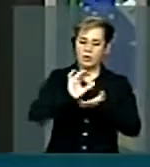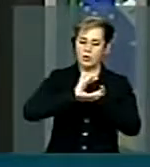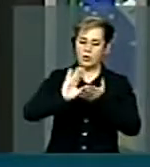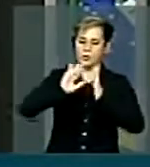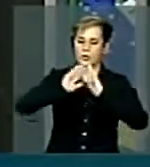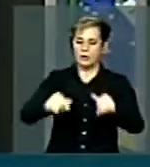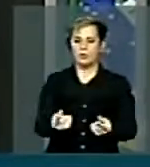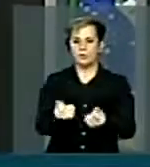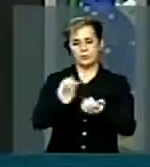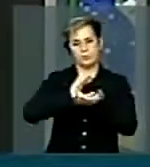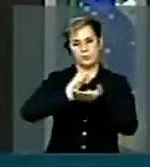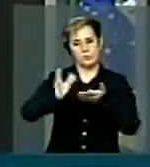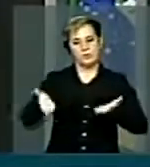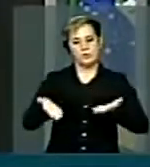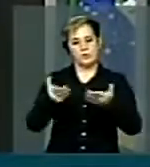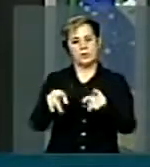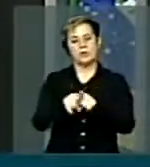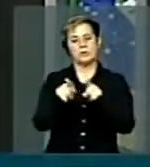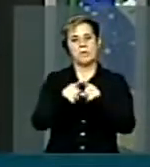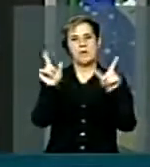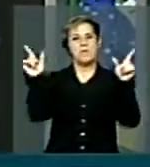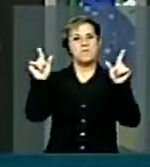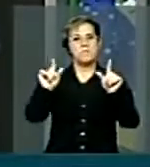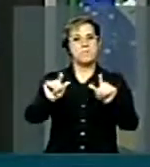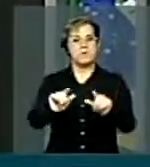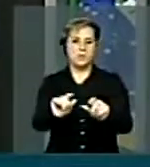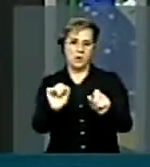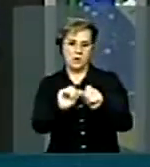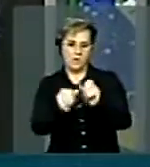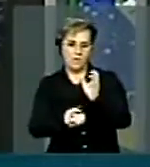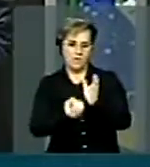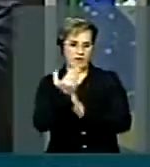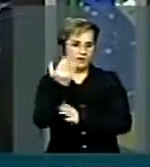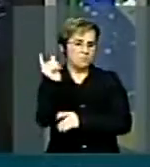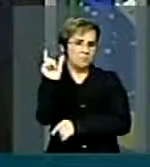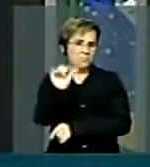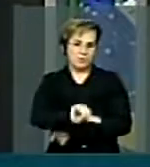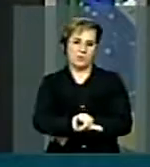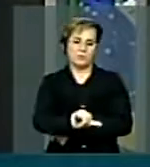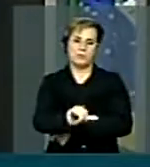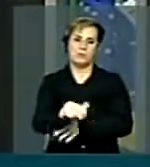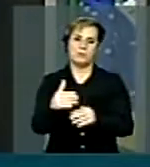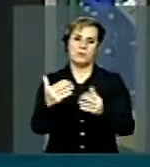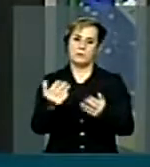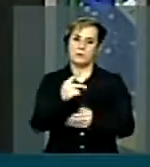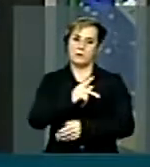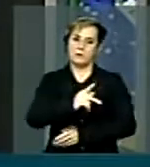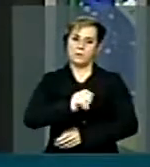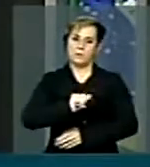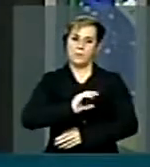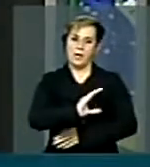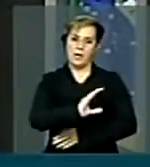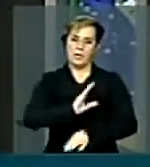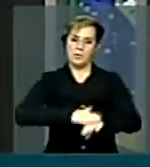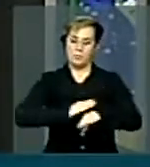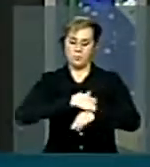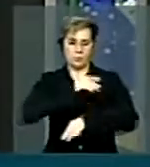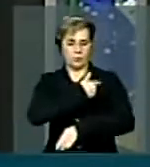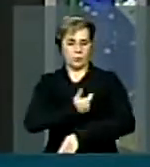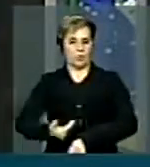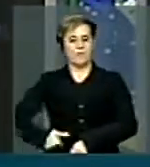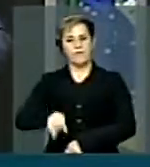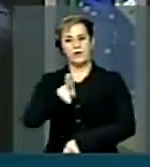investimento e o menor volume de execução. Portanto, o PAC, que o governo usa